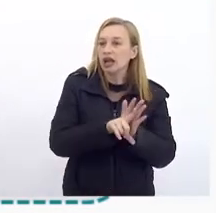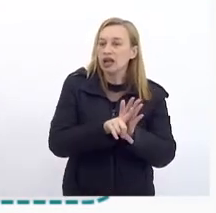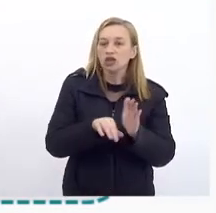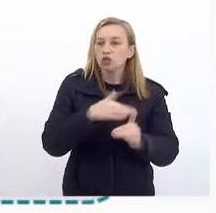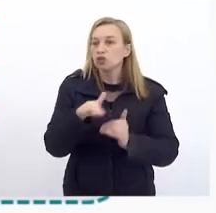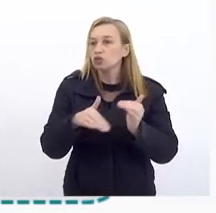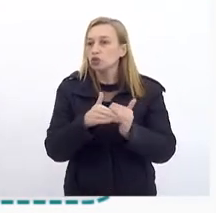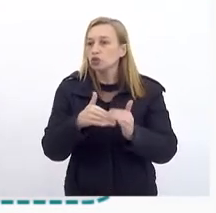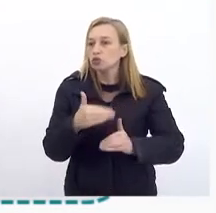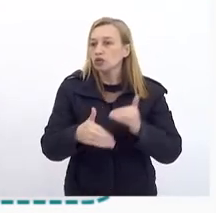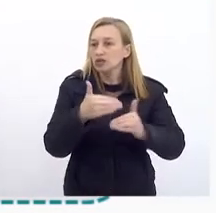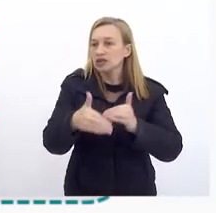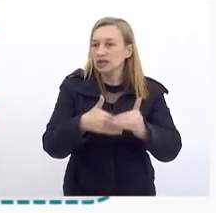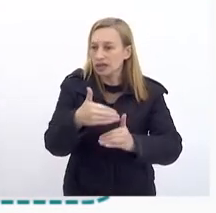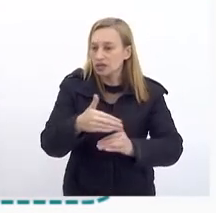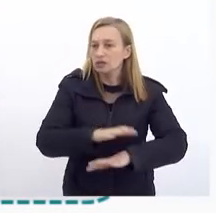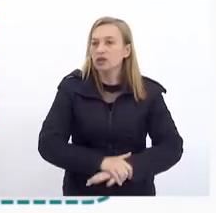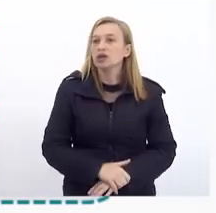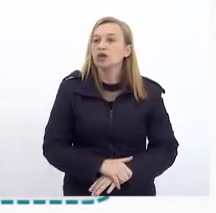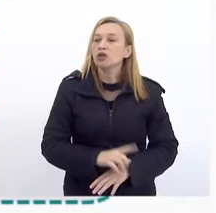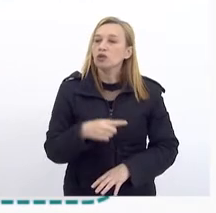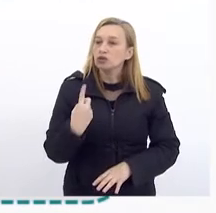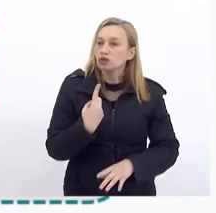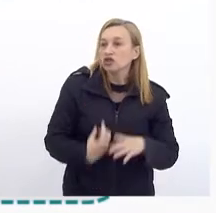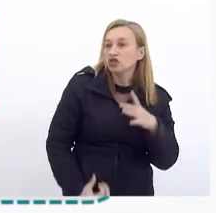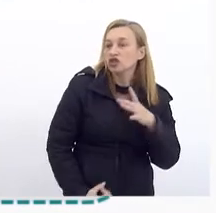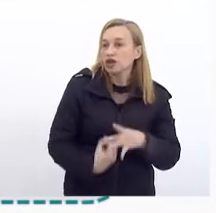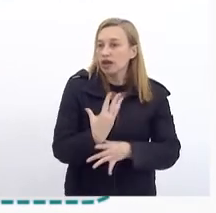aquisição Isto é Na hora que a gente gerar